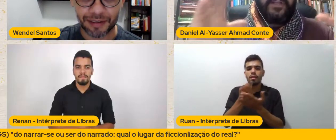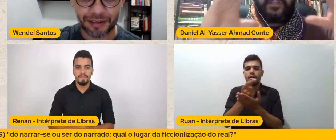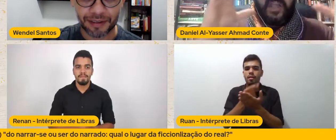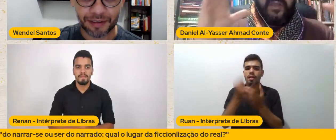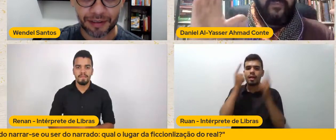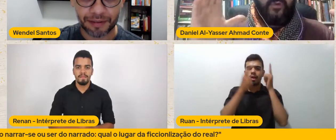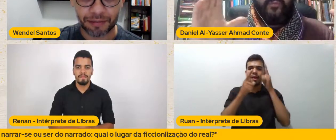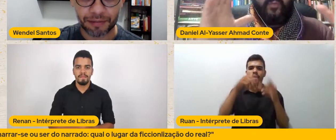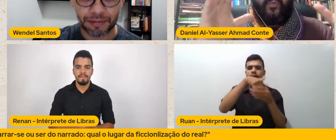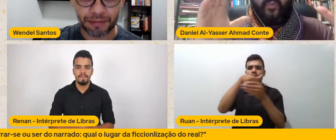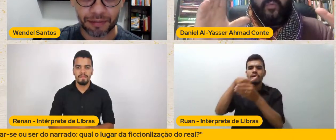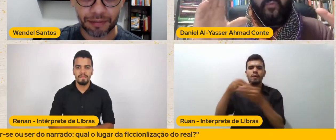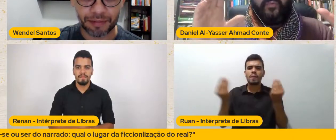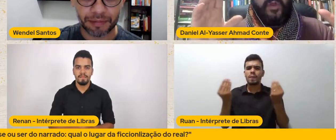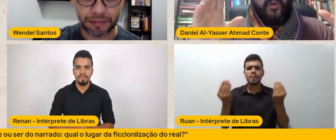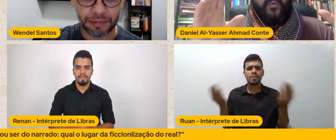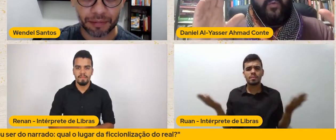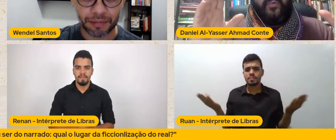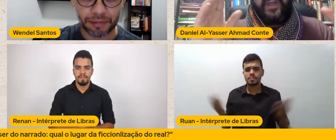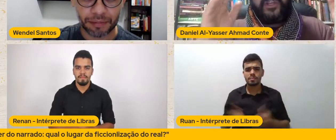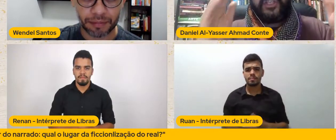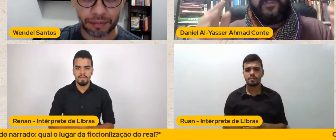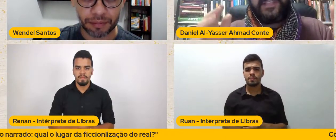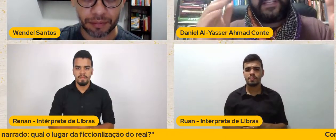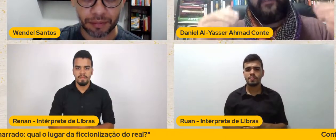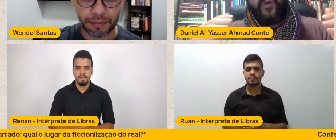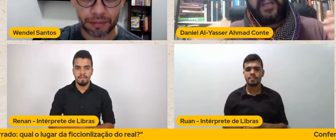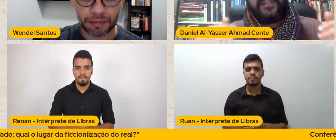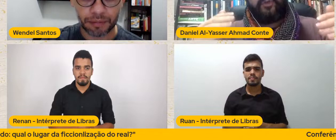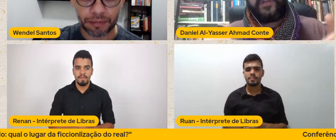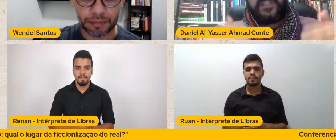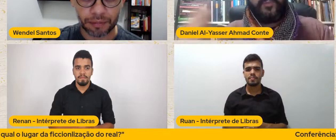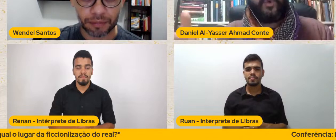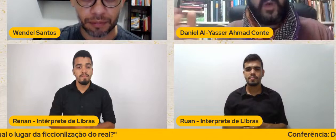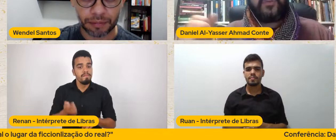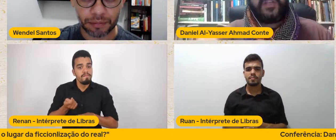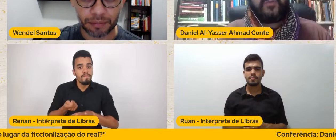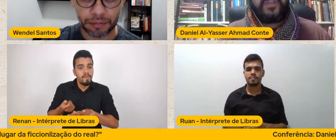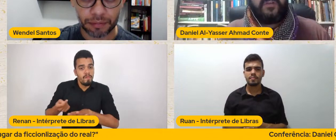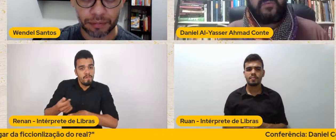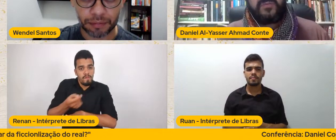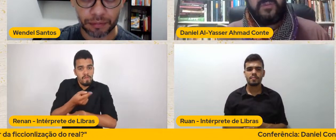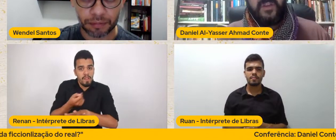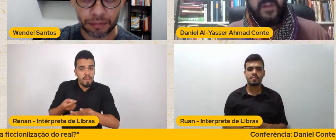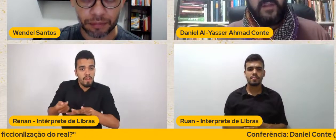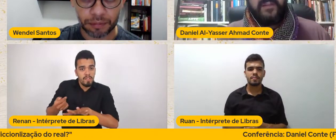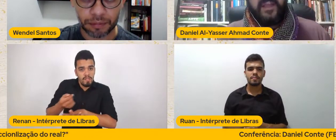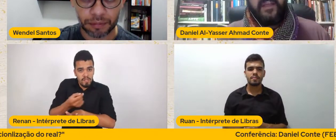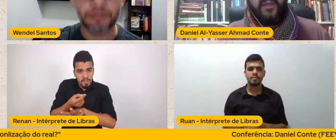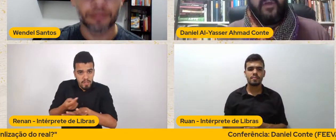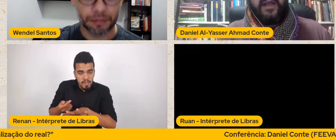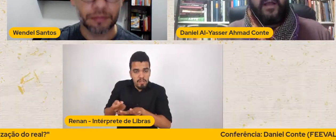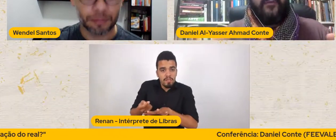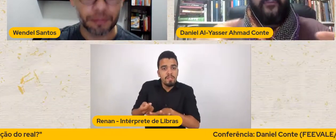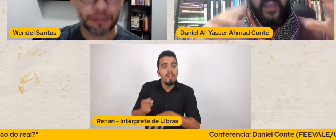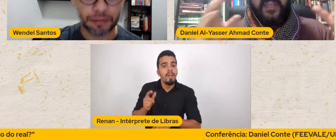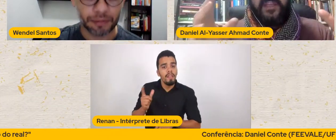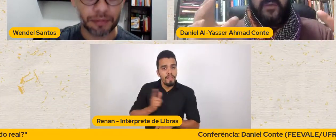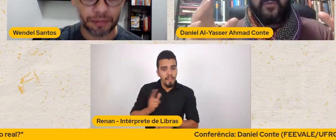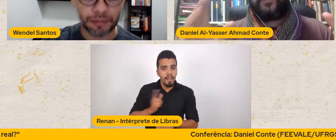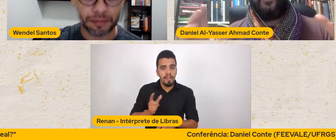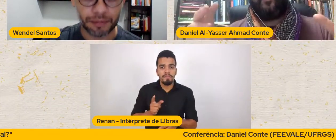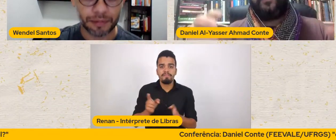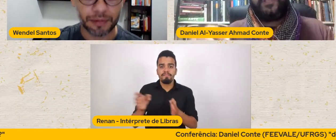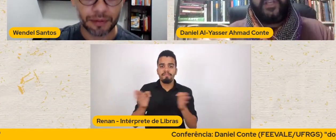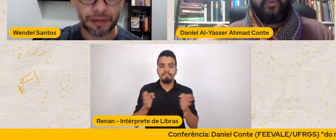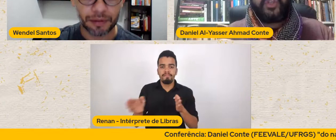Manteve um regime escravocrata No Brasil Por 400 anos A fake